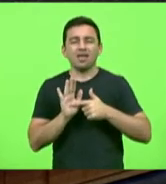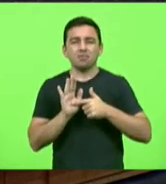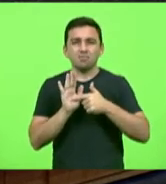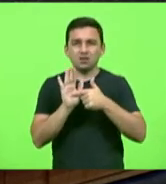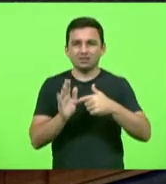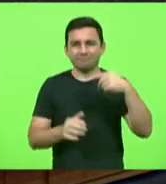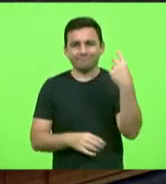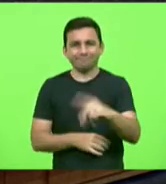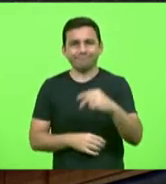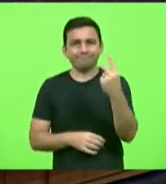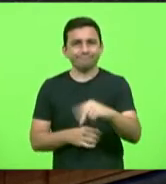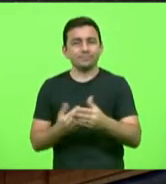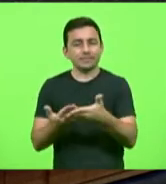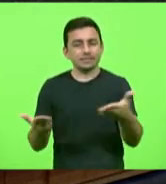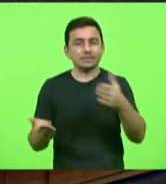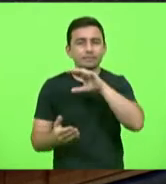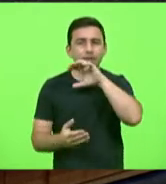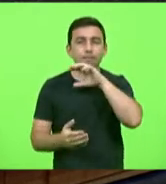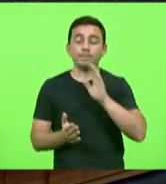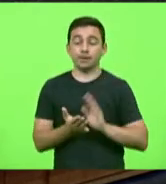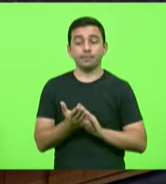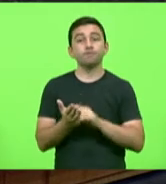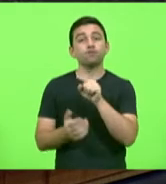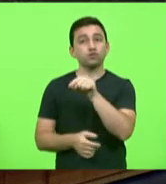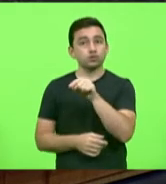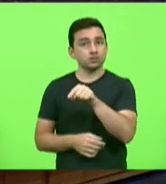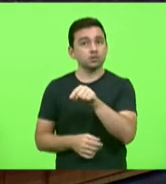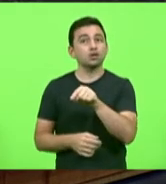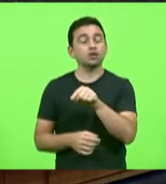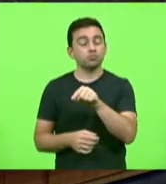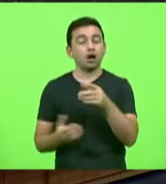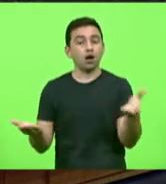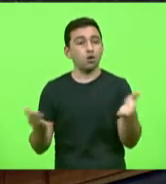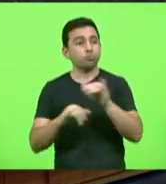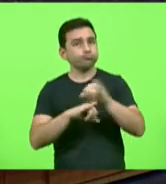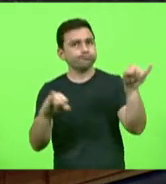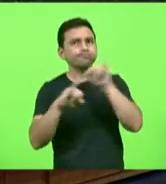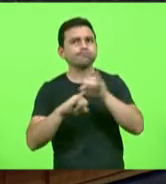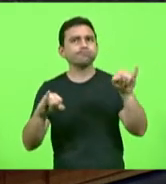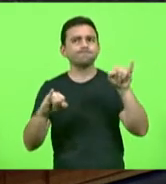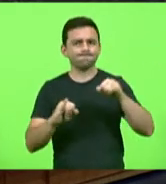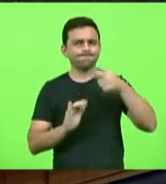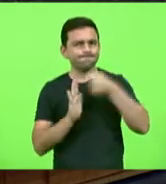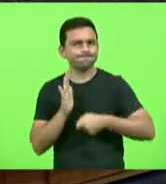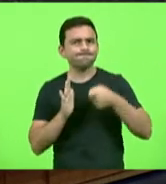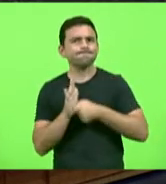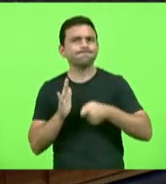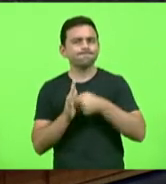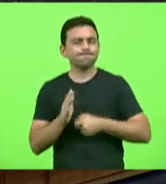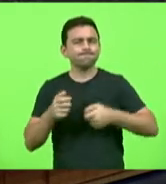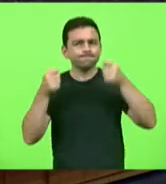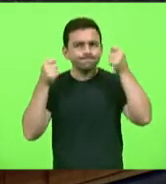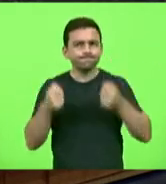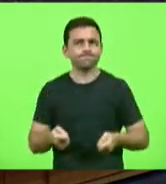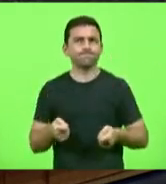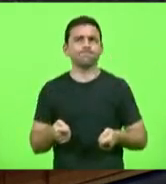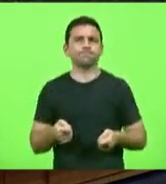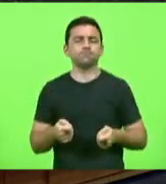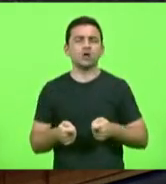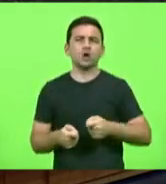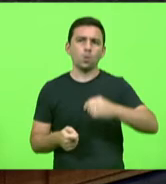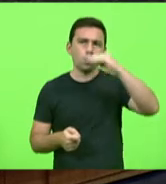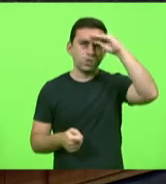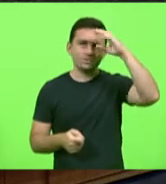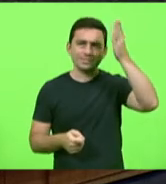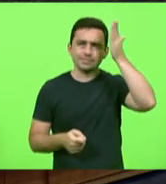quero parabenizar vossa excelência que levanta essa bandeira com muito garbo condenudo mesmo com muito conhecimento